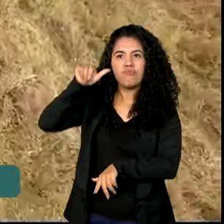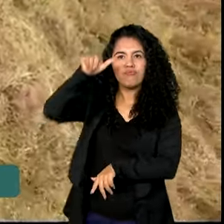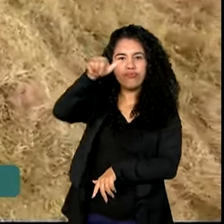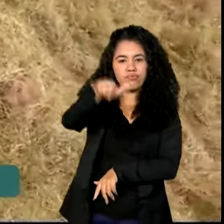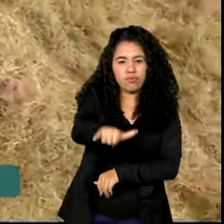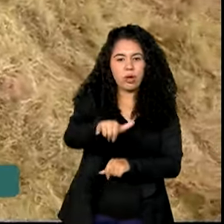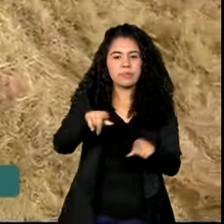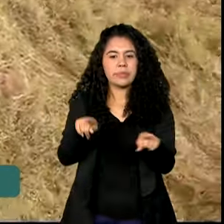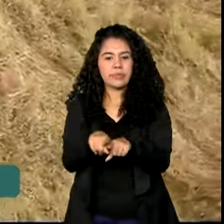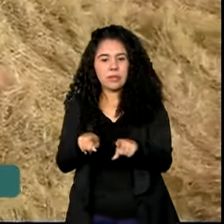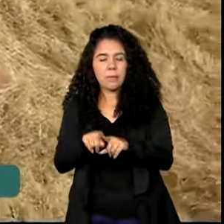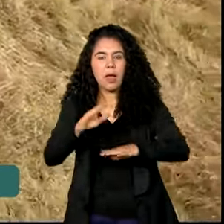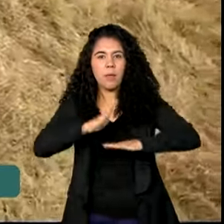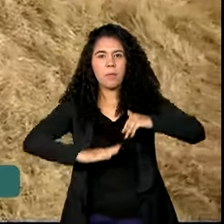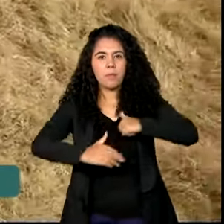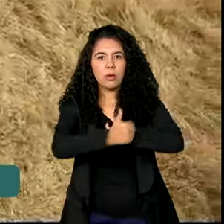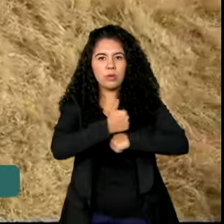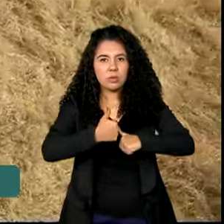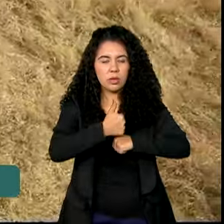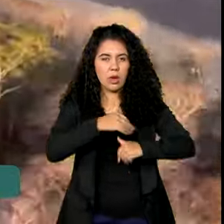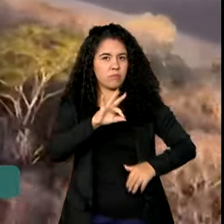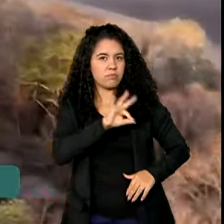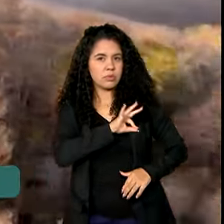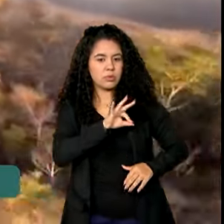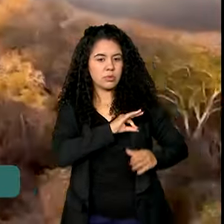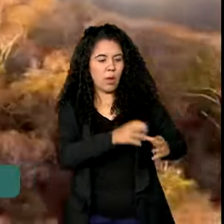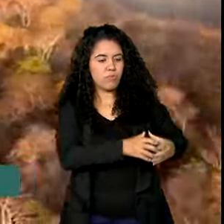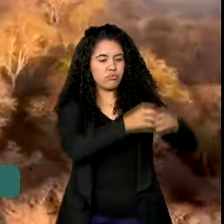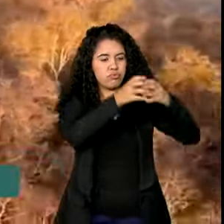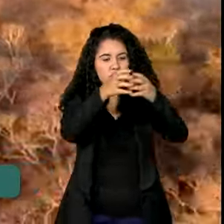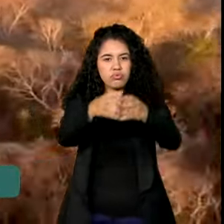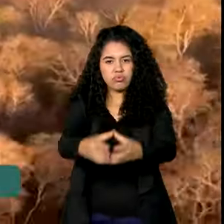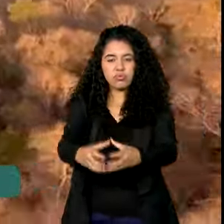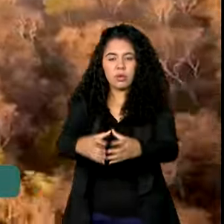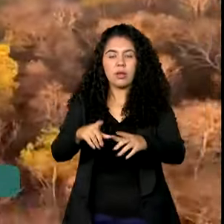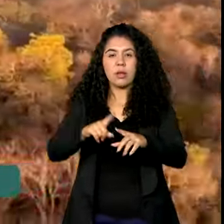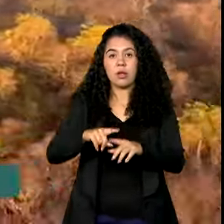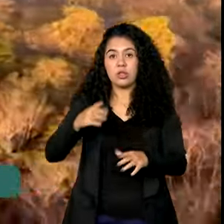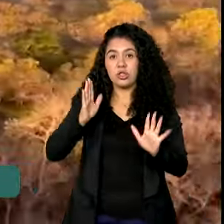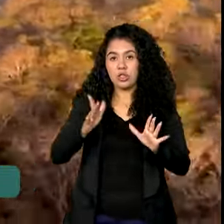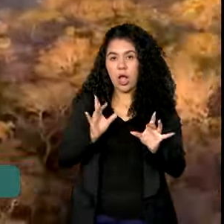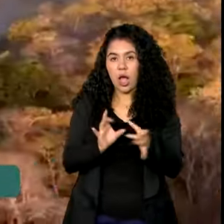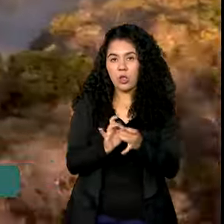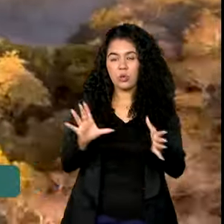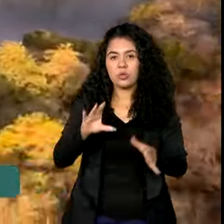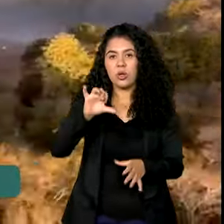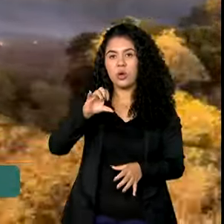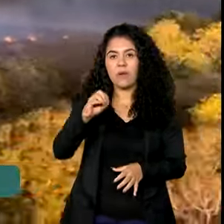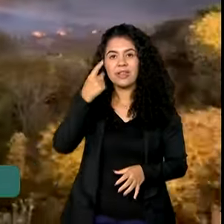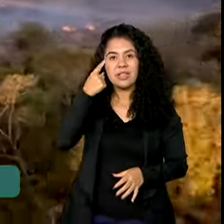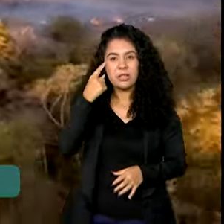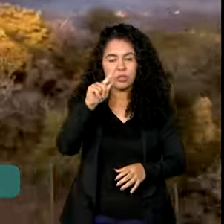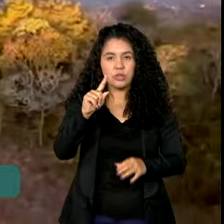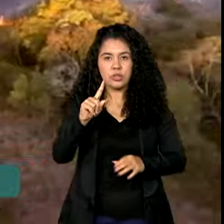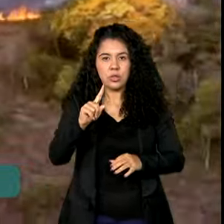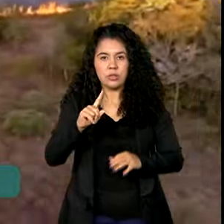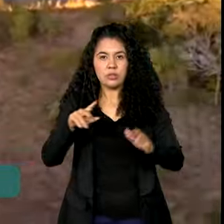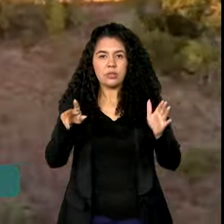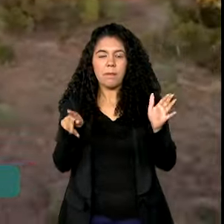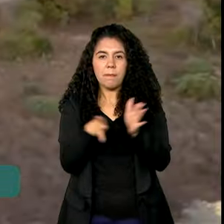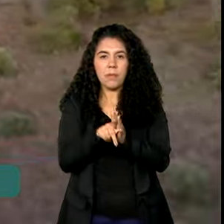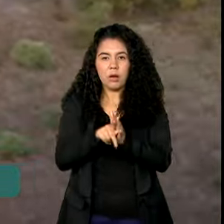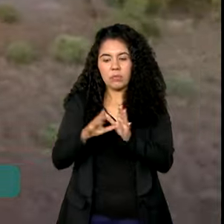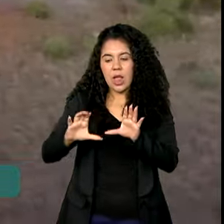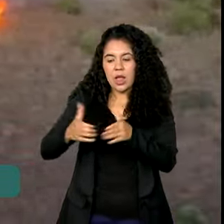envio de equipe policial para as áreas atingidas. Foi autorizado por 90 dias o uso da Força Nacional de Segurança Pública em